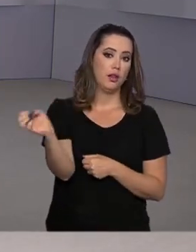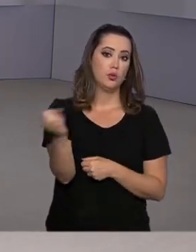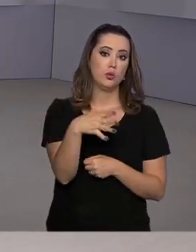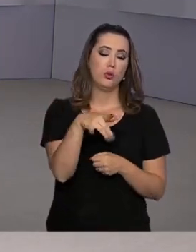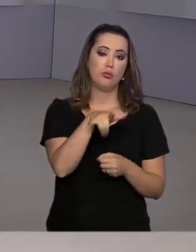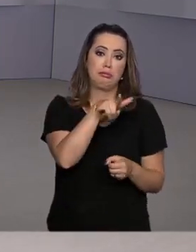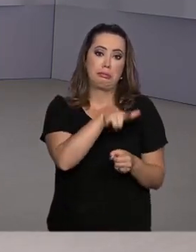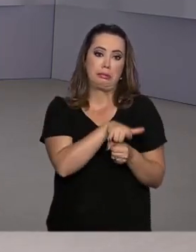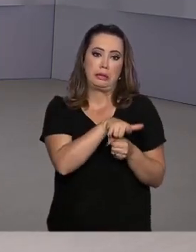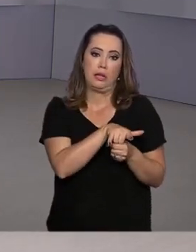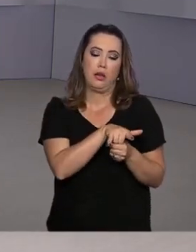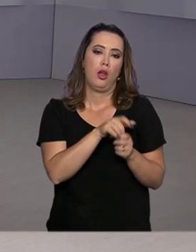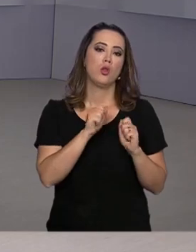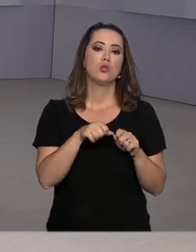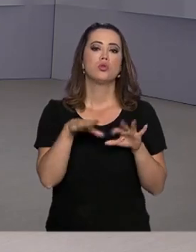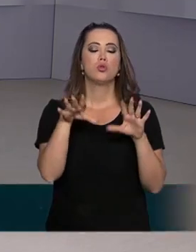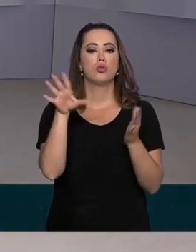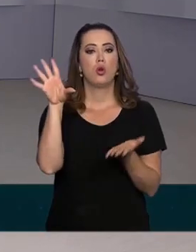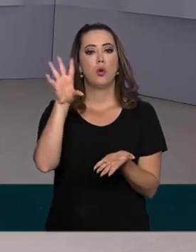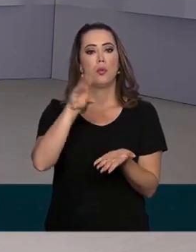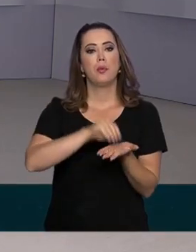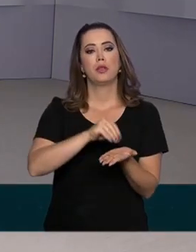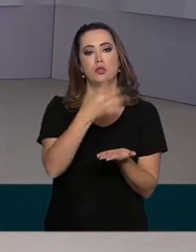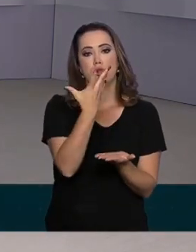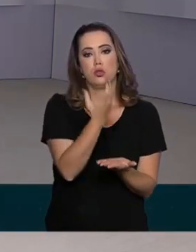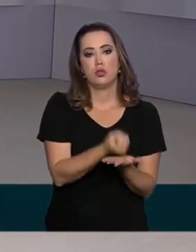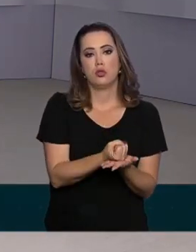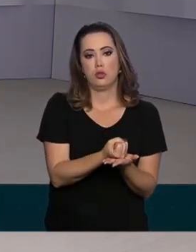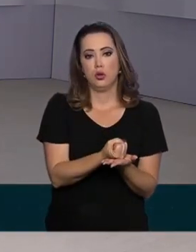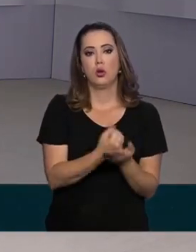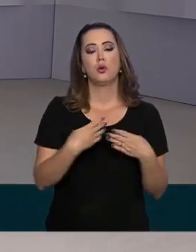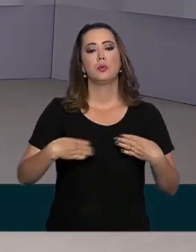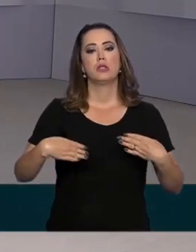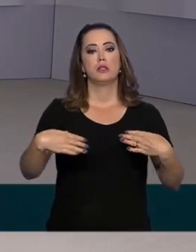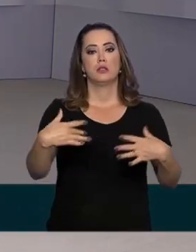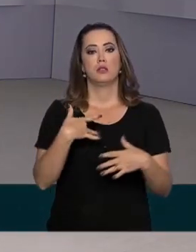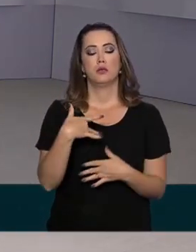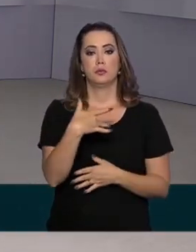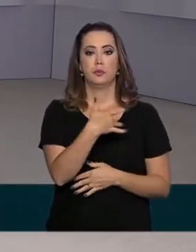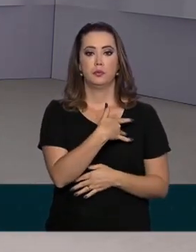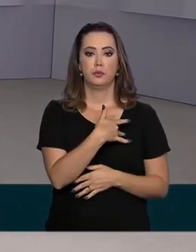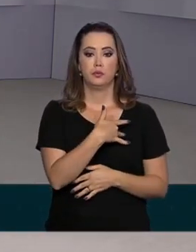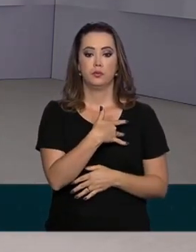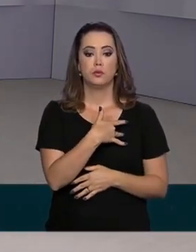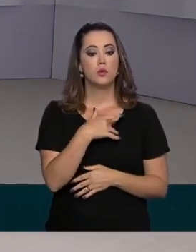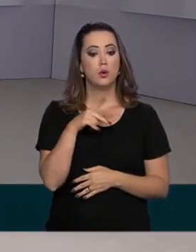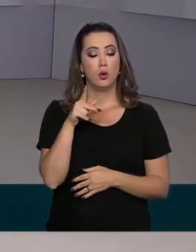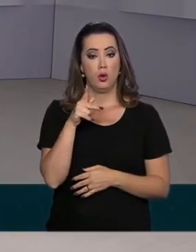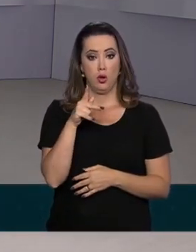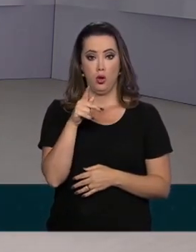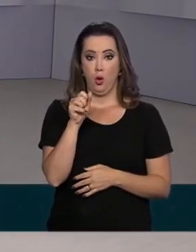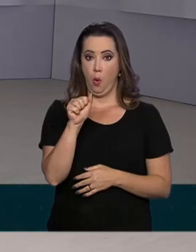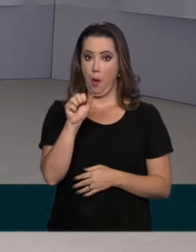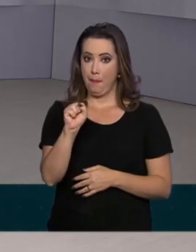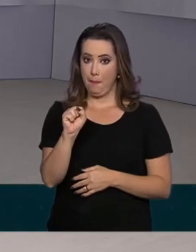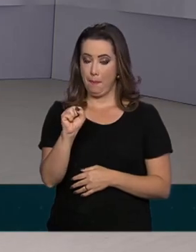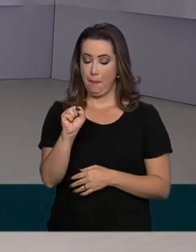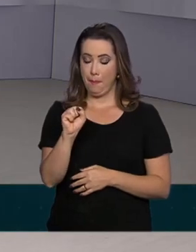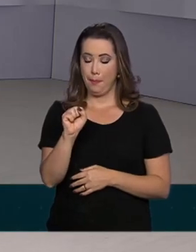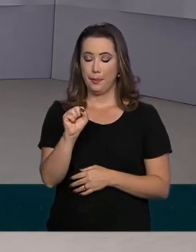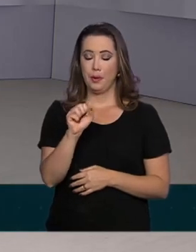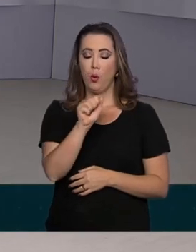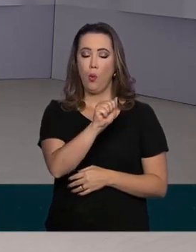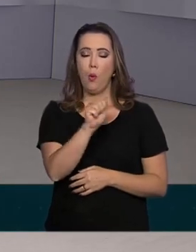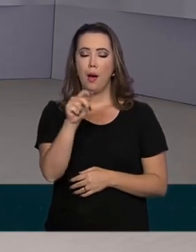coronavírus, basta baixar o aplicativo lançado pelo Ministério da Saúde. O app Coronavírus SUS está disponível